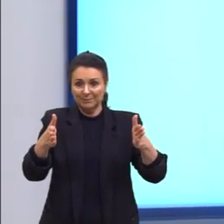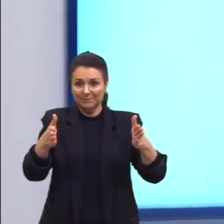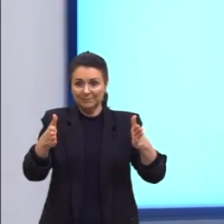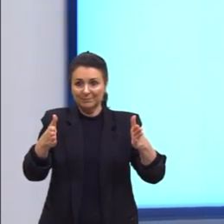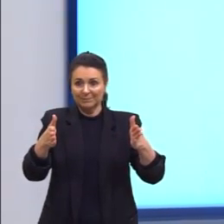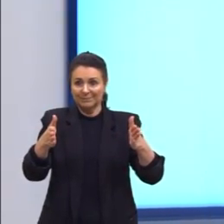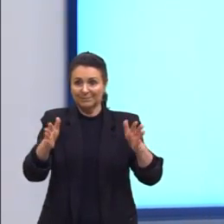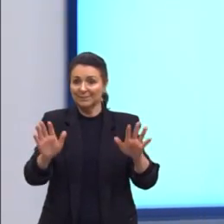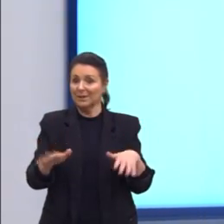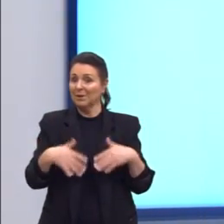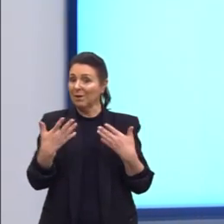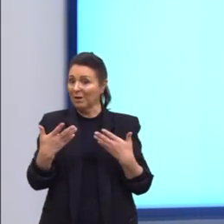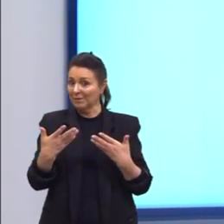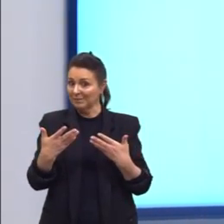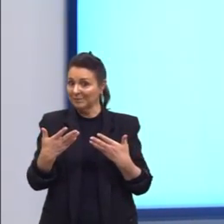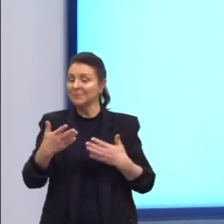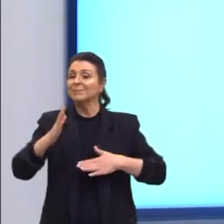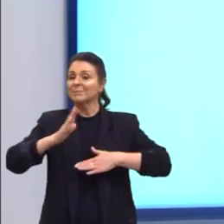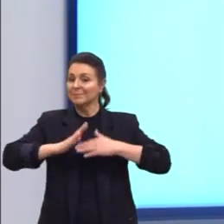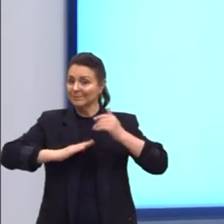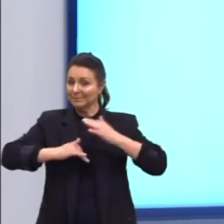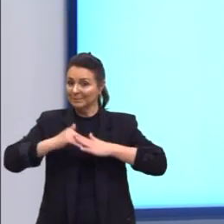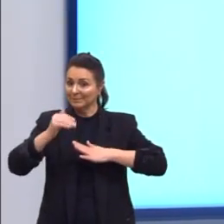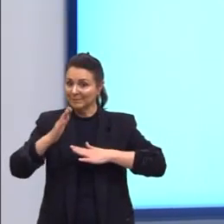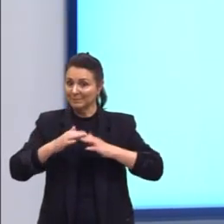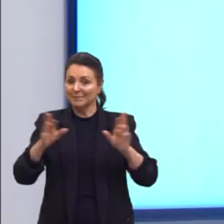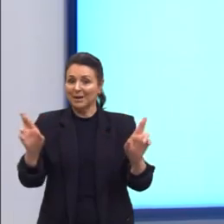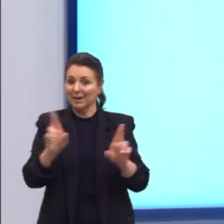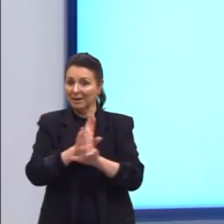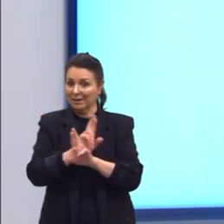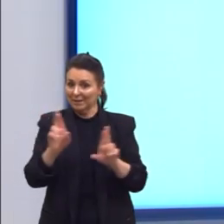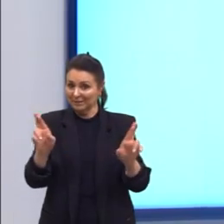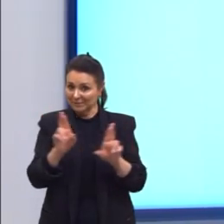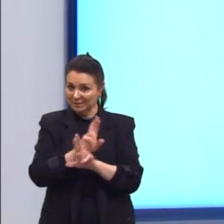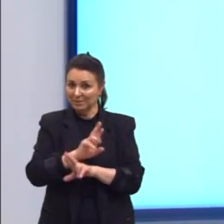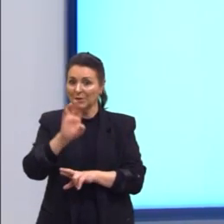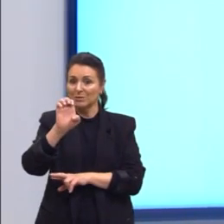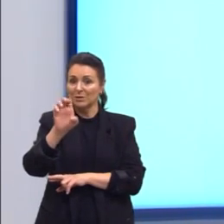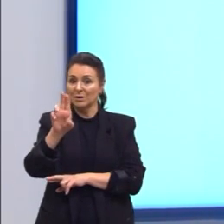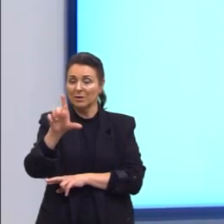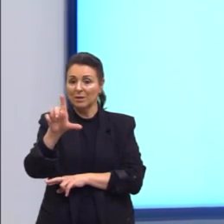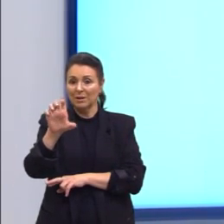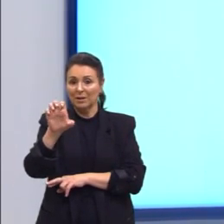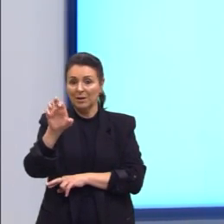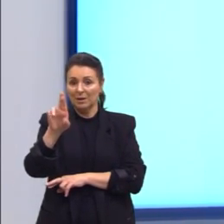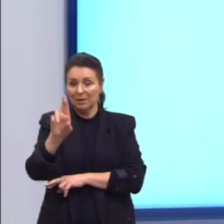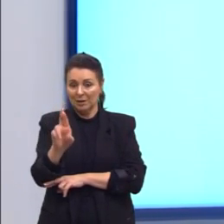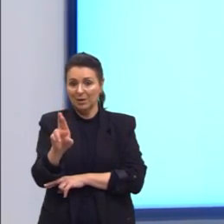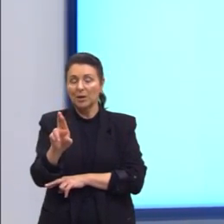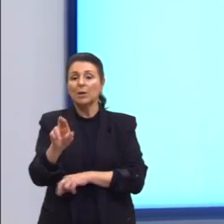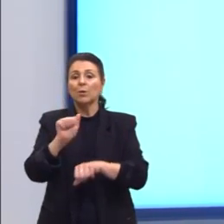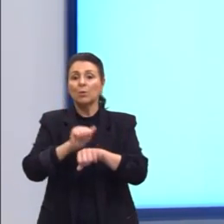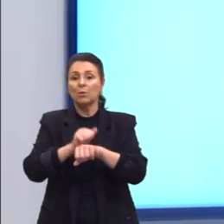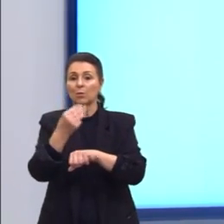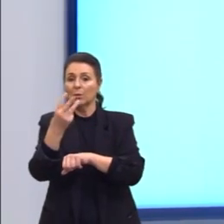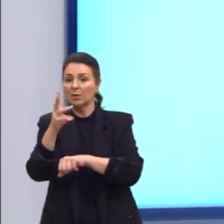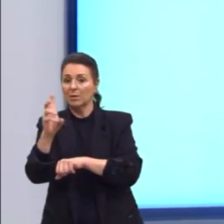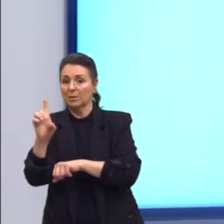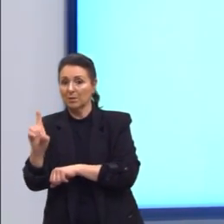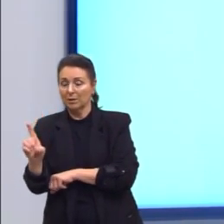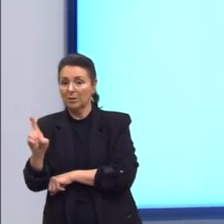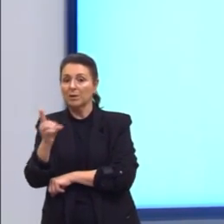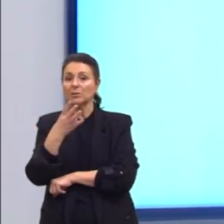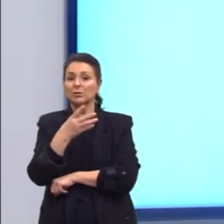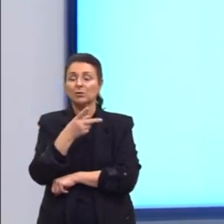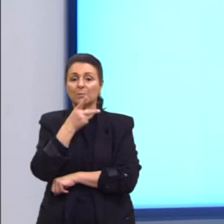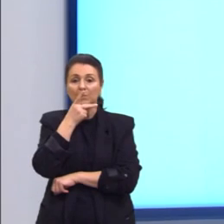Então, gente, trouxe para vocês aqui a relação de Euler, todos os sólidos de Platão. E agora, para encerrar a